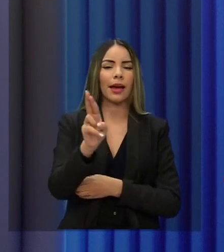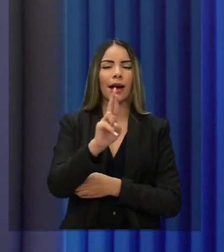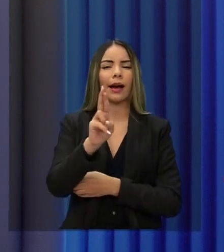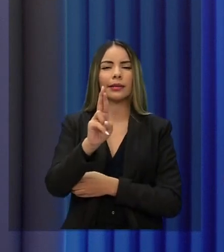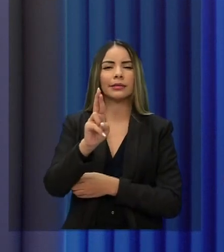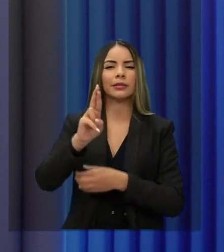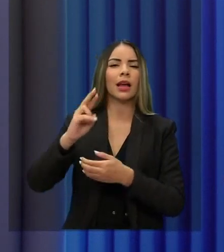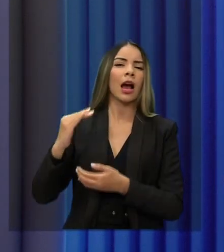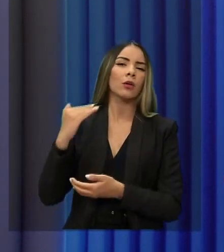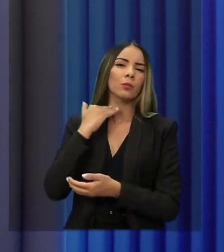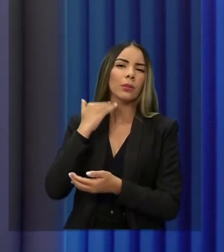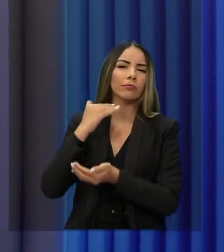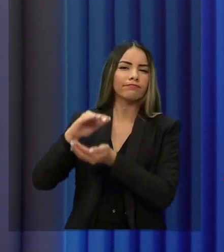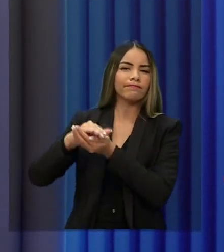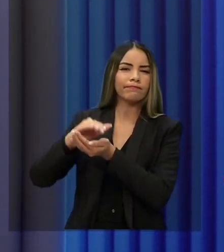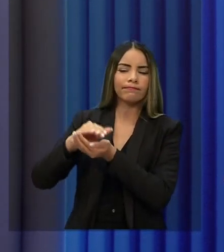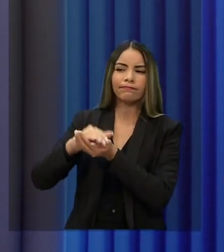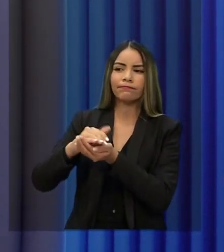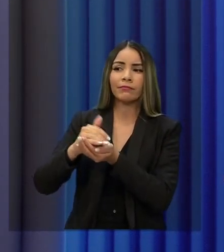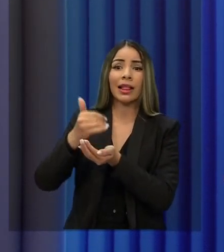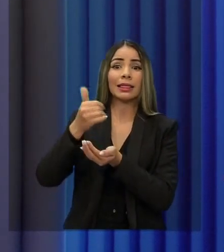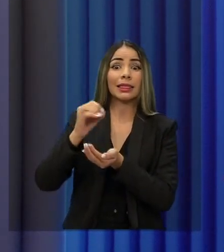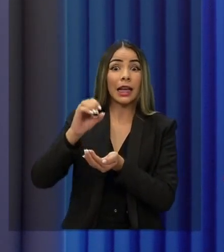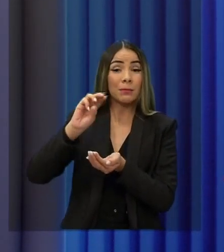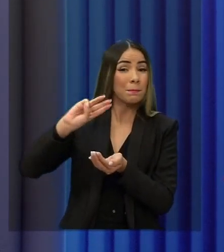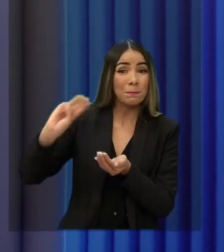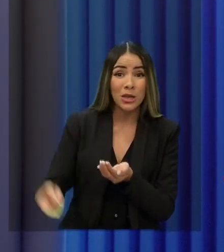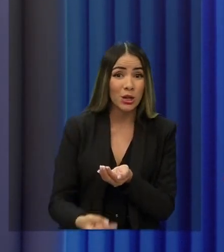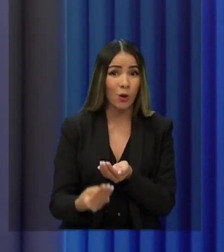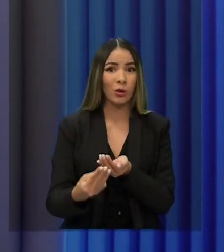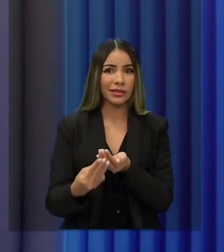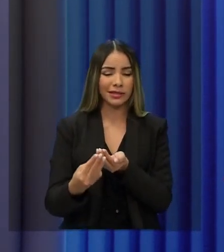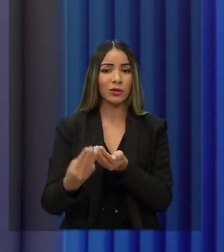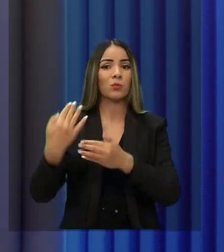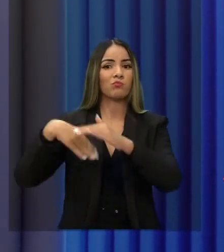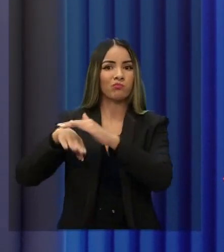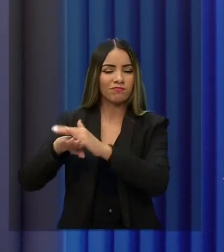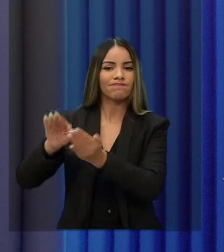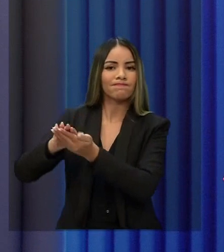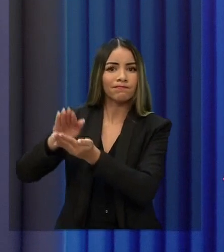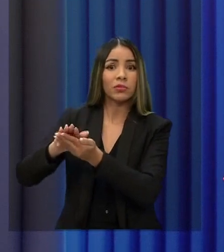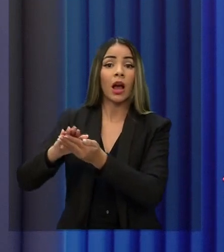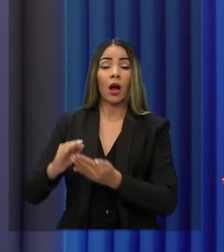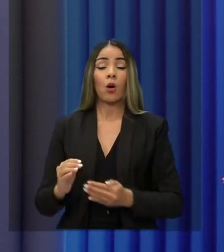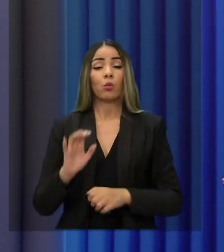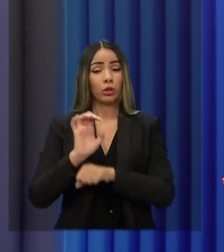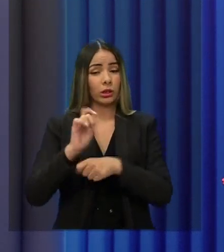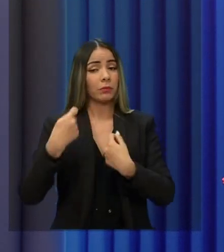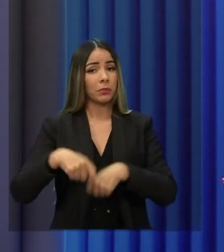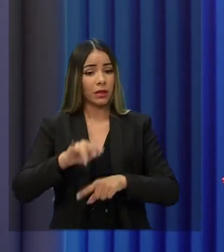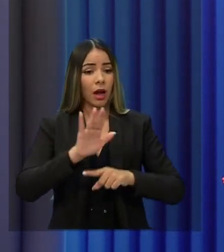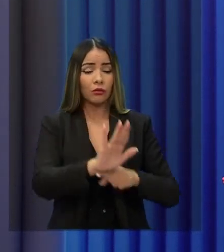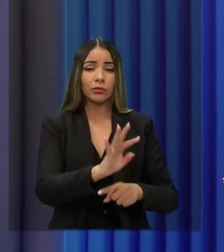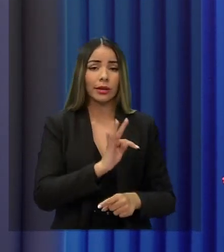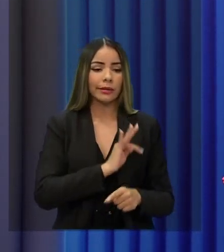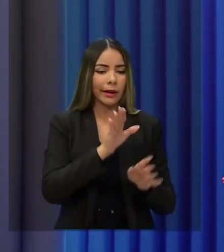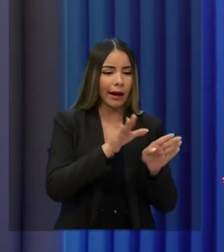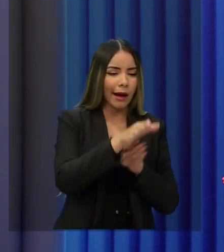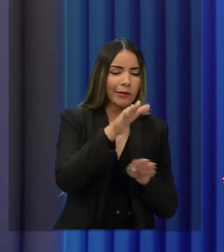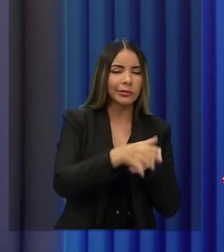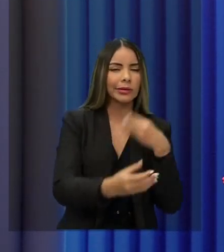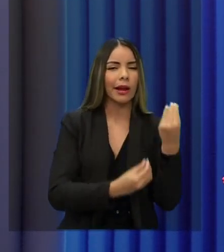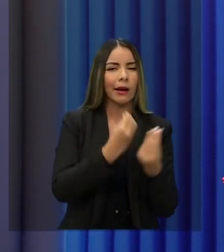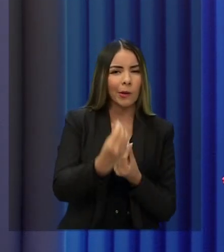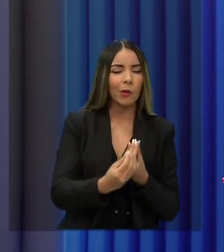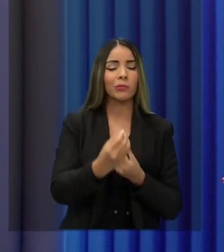infelizmente, esse aterro não foi viabilizado. O Estado precisa oferecer assistência técnica aos municípios, precisa orientar esses municípios